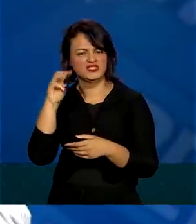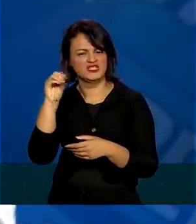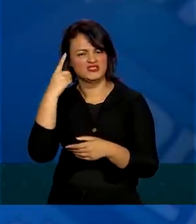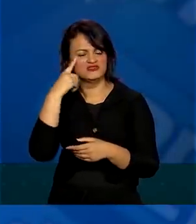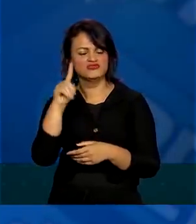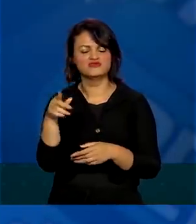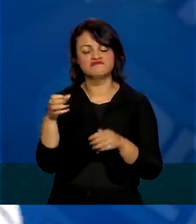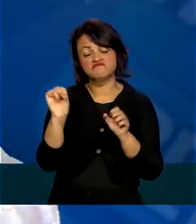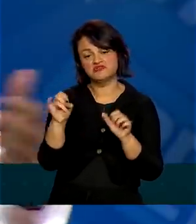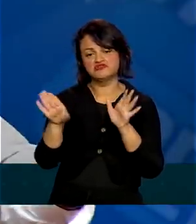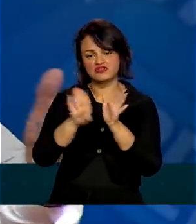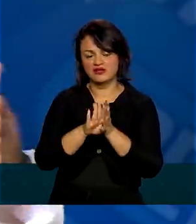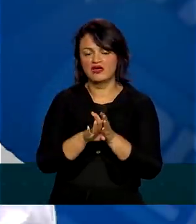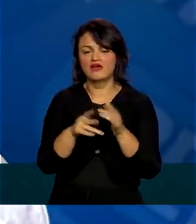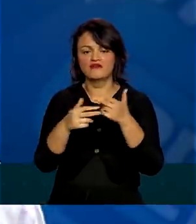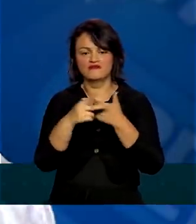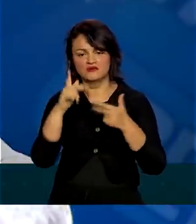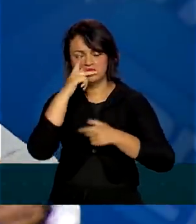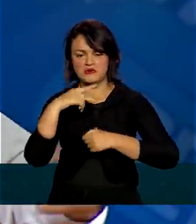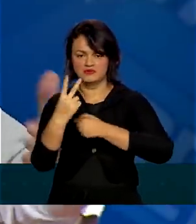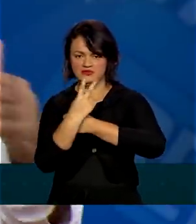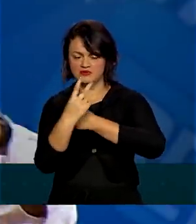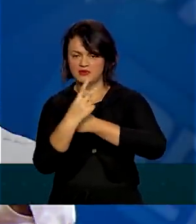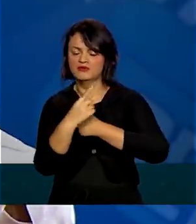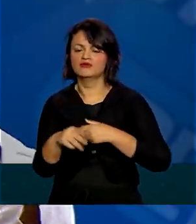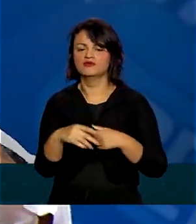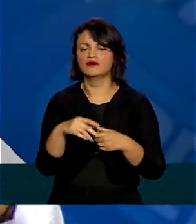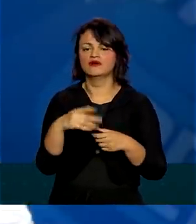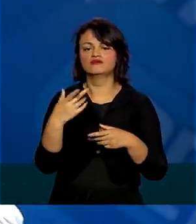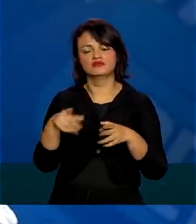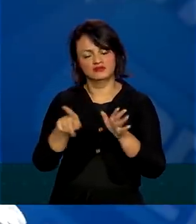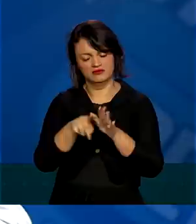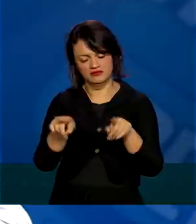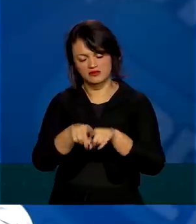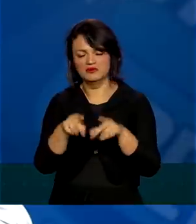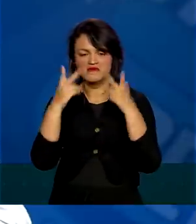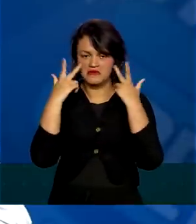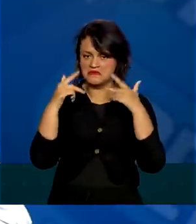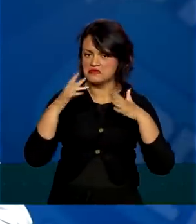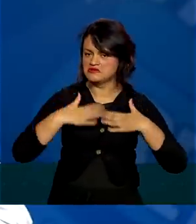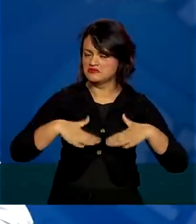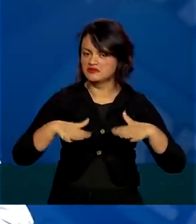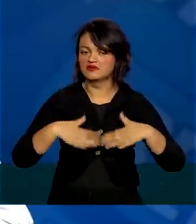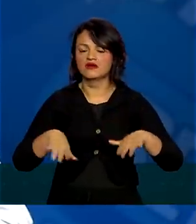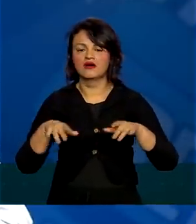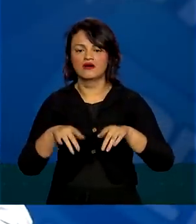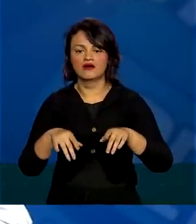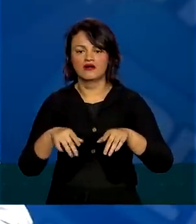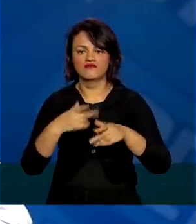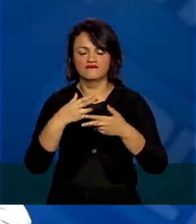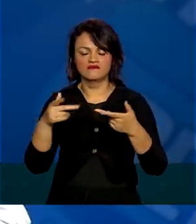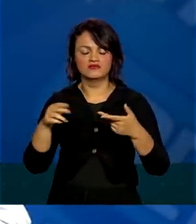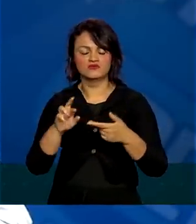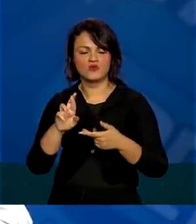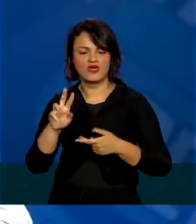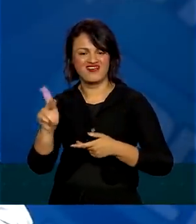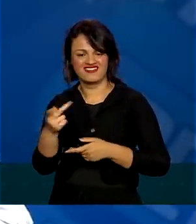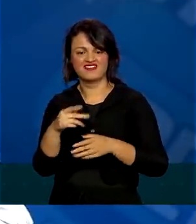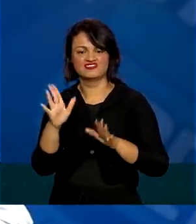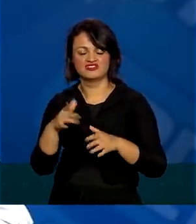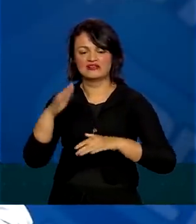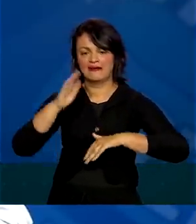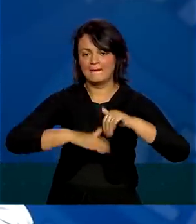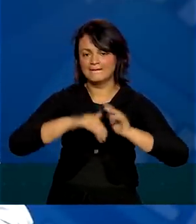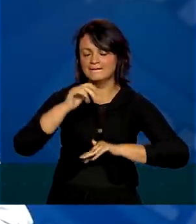mais. Os equipamentos vêm chegando, já vão também normalizando. O Recursos Humanos já está se